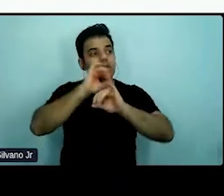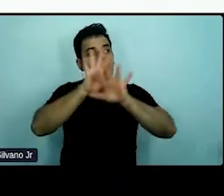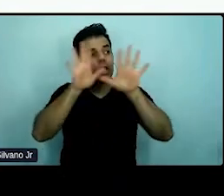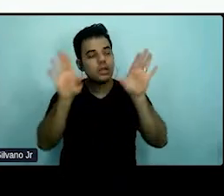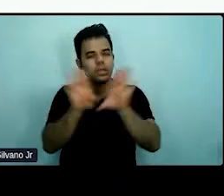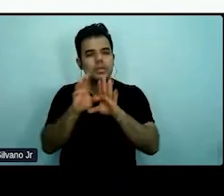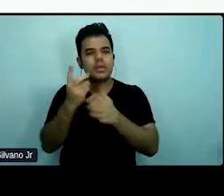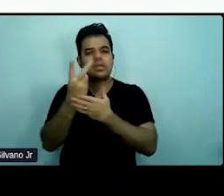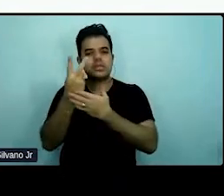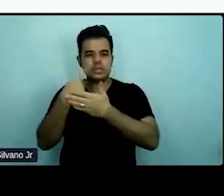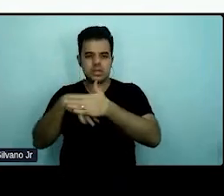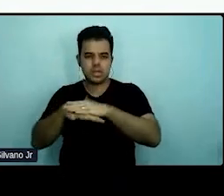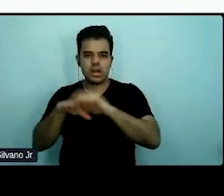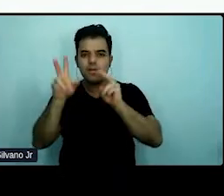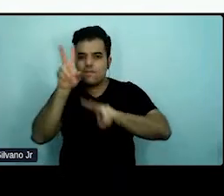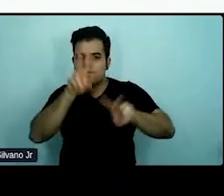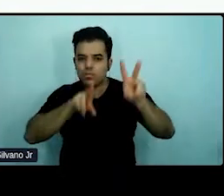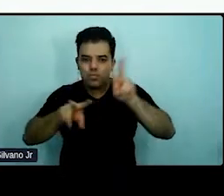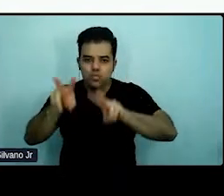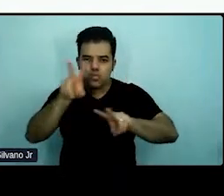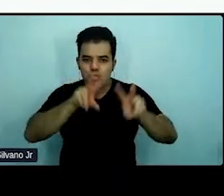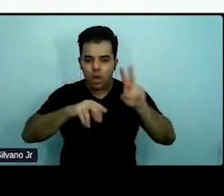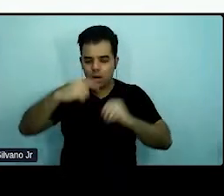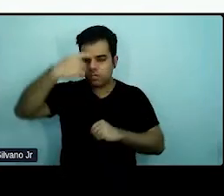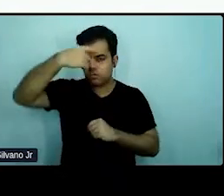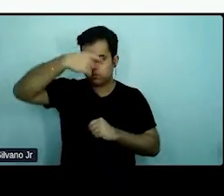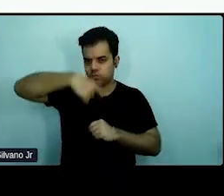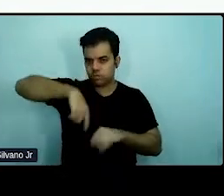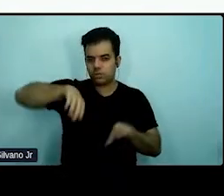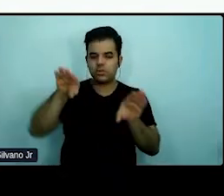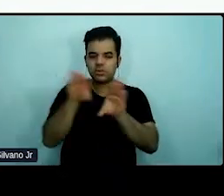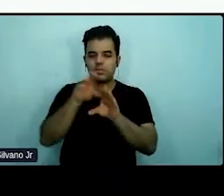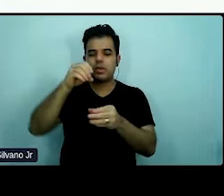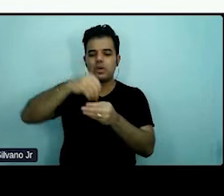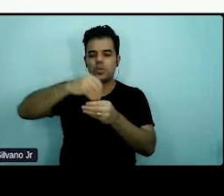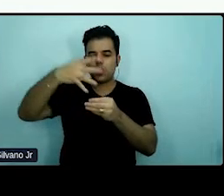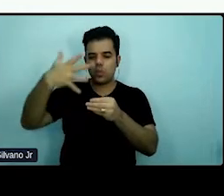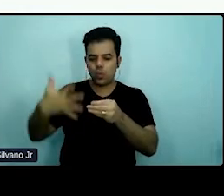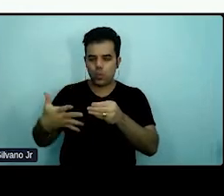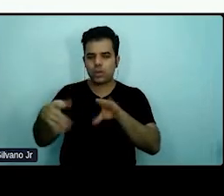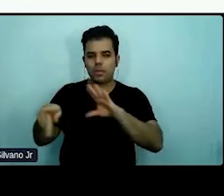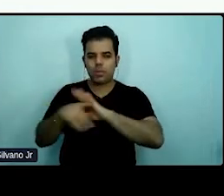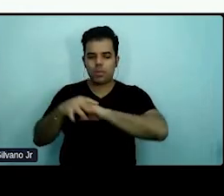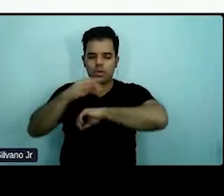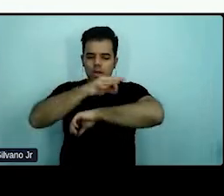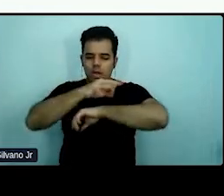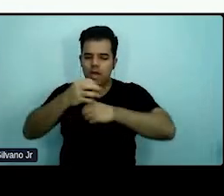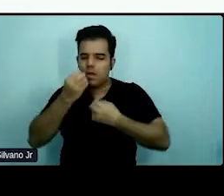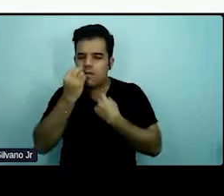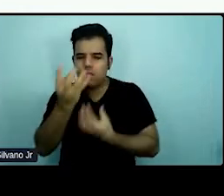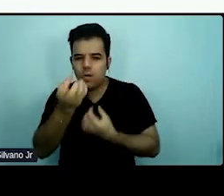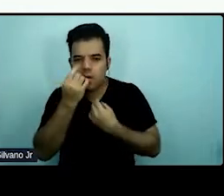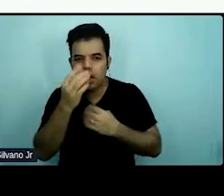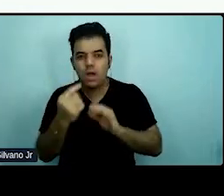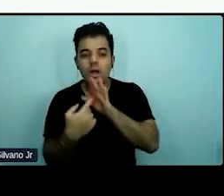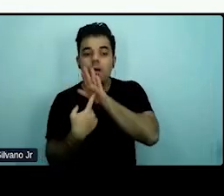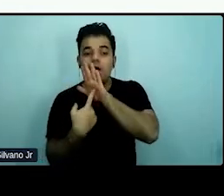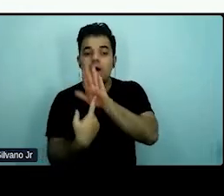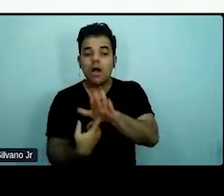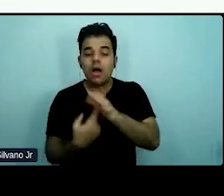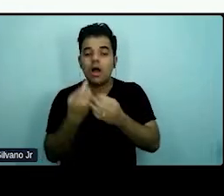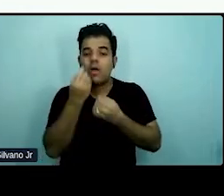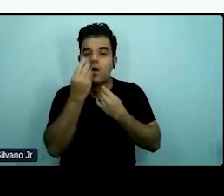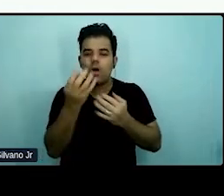design visual, quanto também do conteúdo. A arquitetura da informação, a apresentação daquela informação